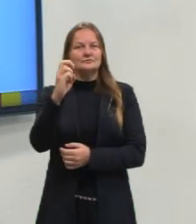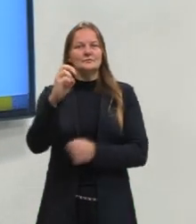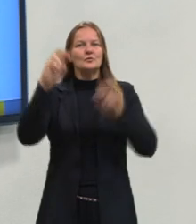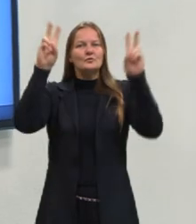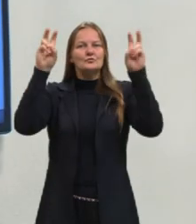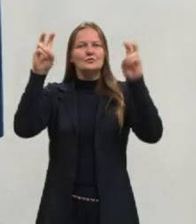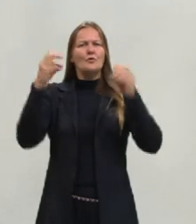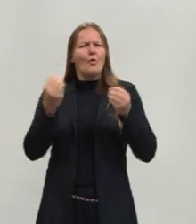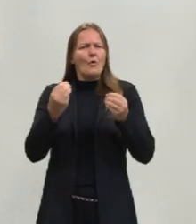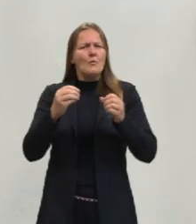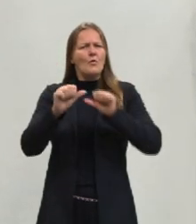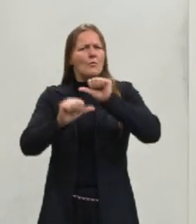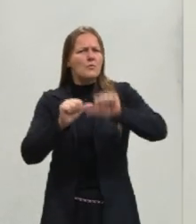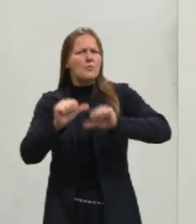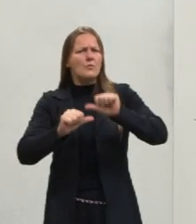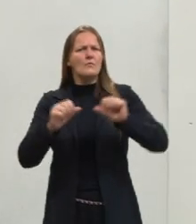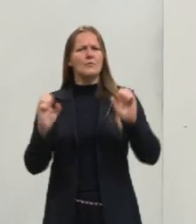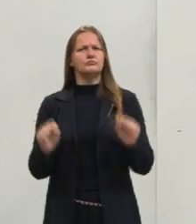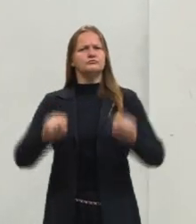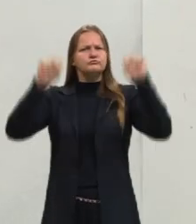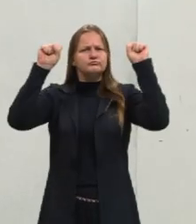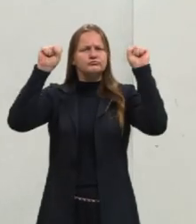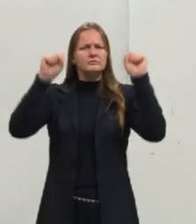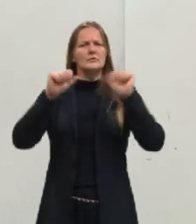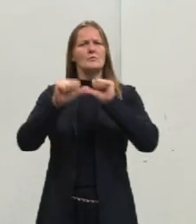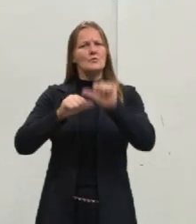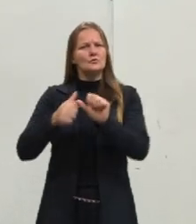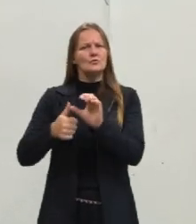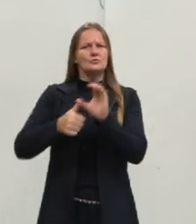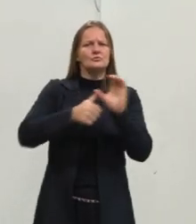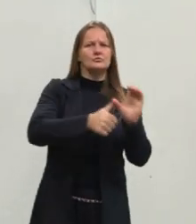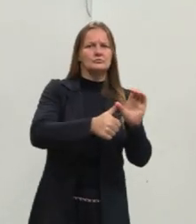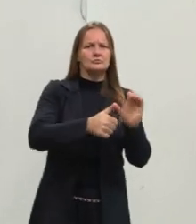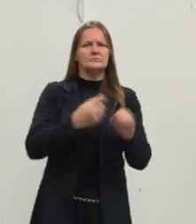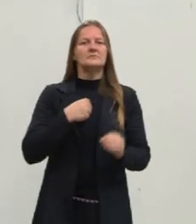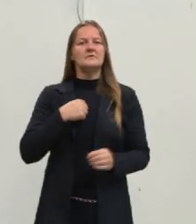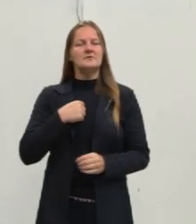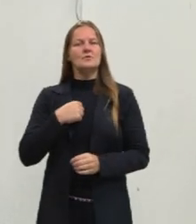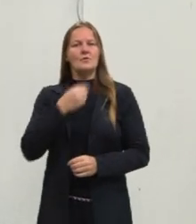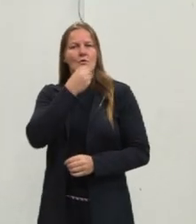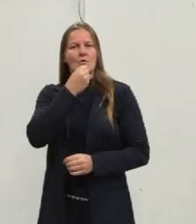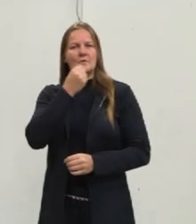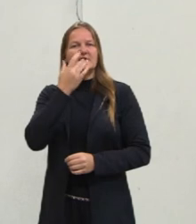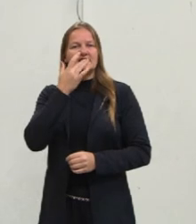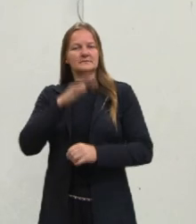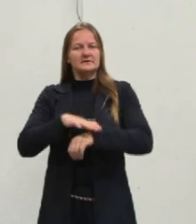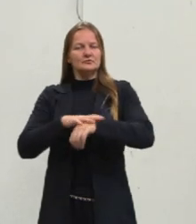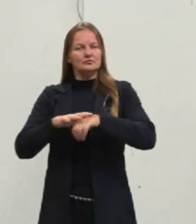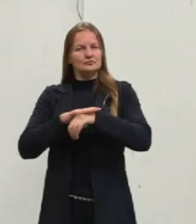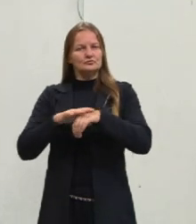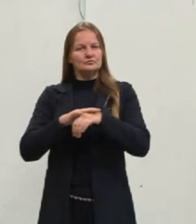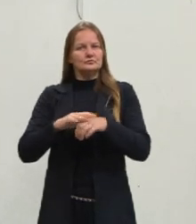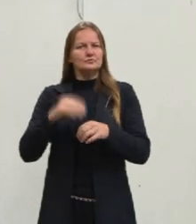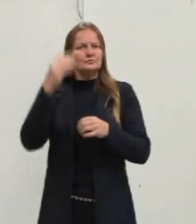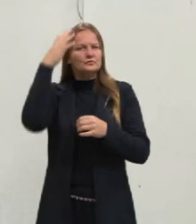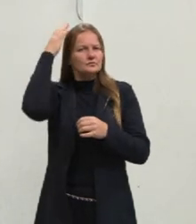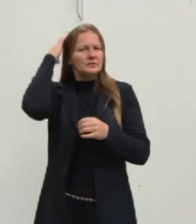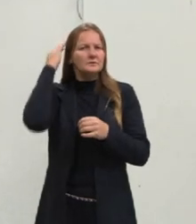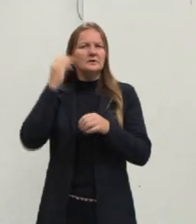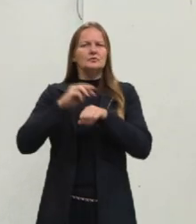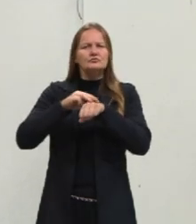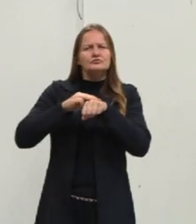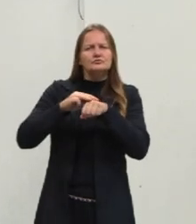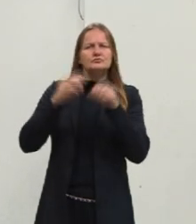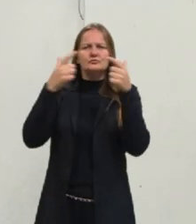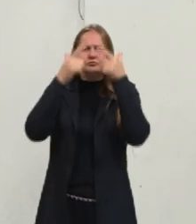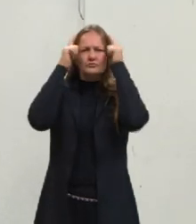como a Reforma Protestante mudou o cristianismo. Eu sou um homem branco, tenho cabelo castanho